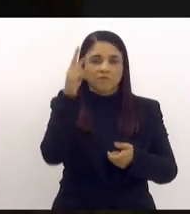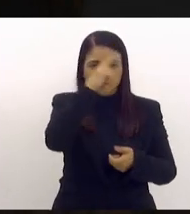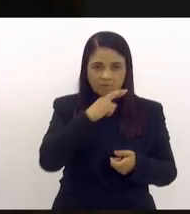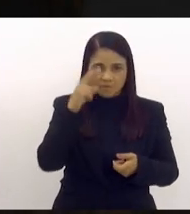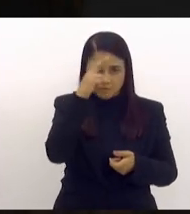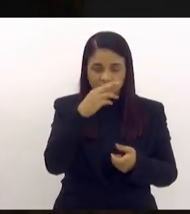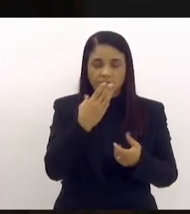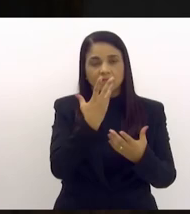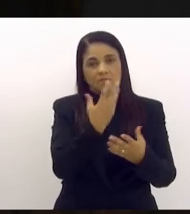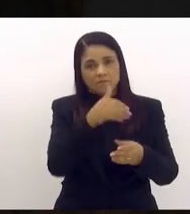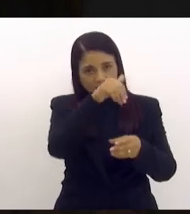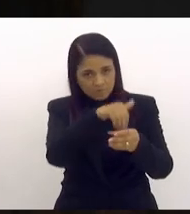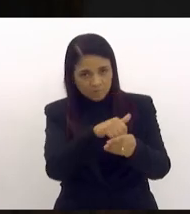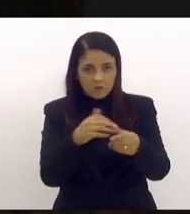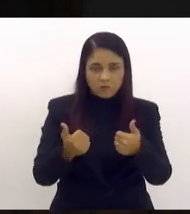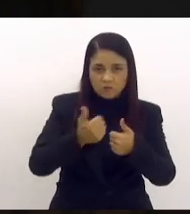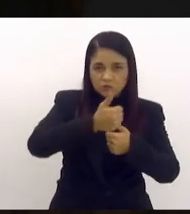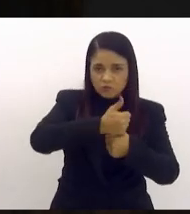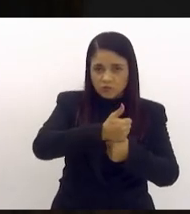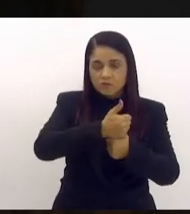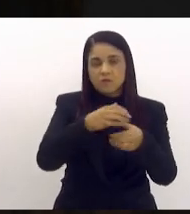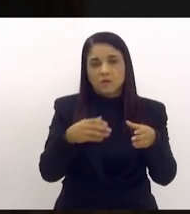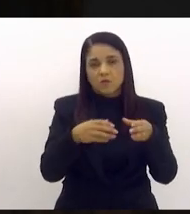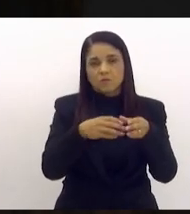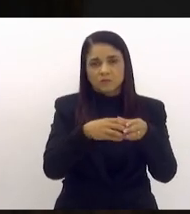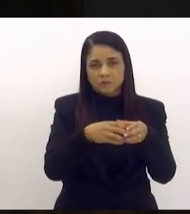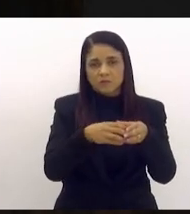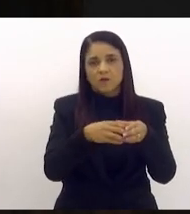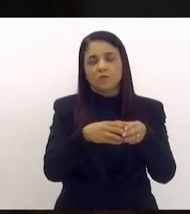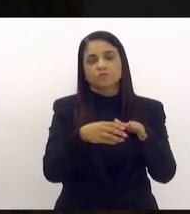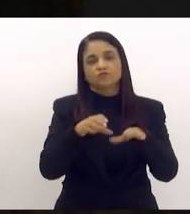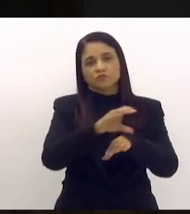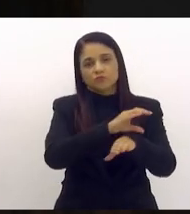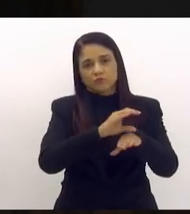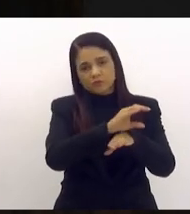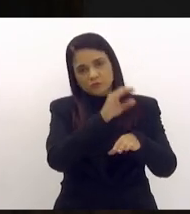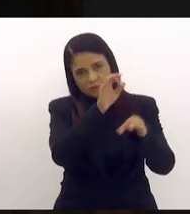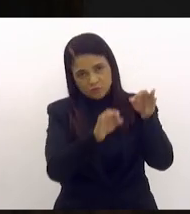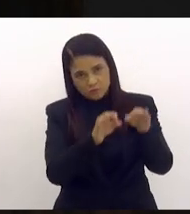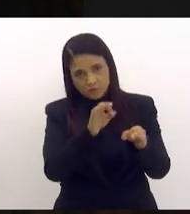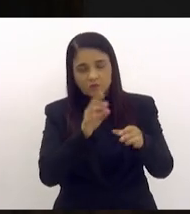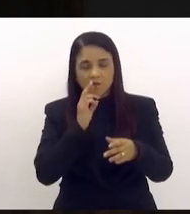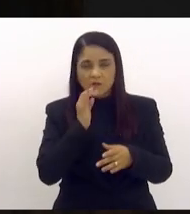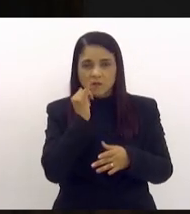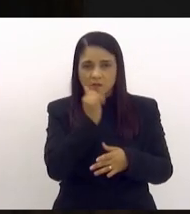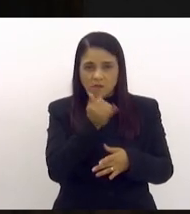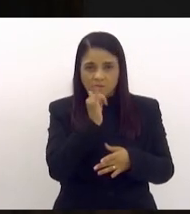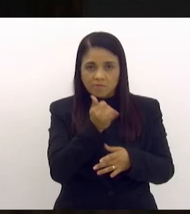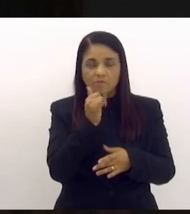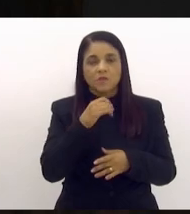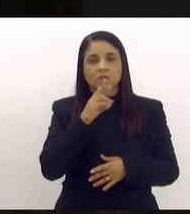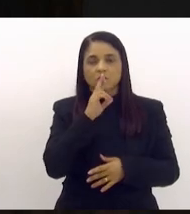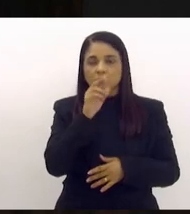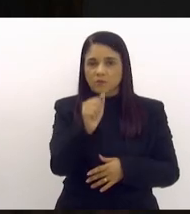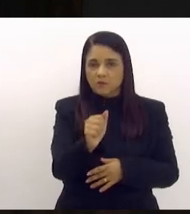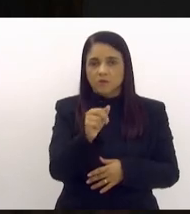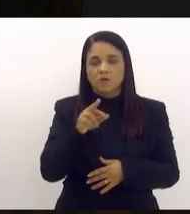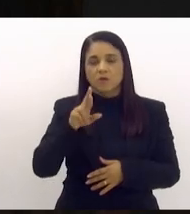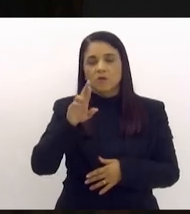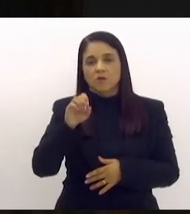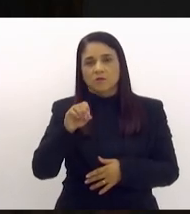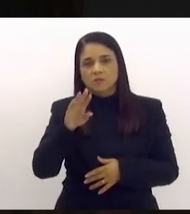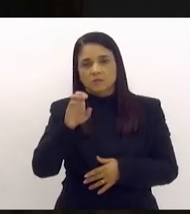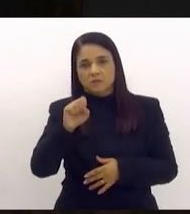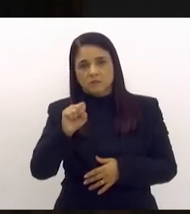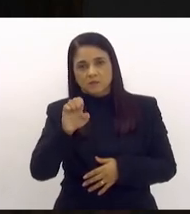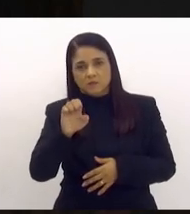controle favorável como substitutivo da Comissão de Constituição e Justiça. Relatou-se o deputado Rodrigo Amorim, Rosenberg Reis